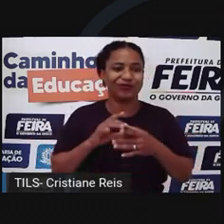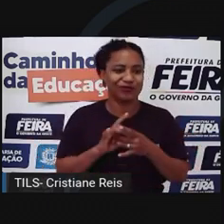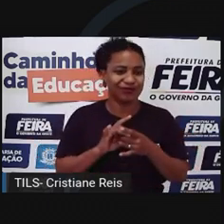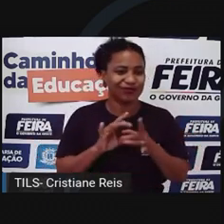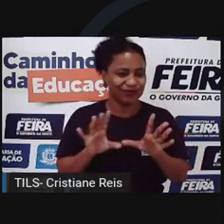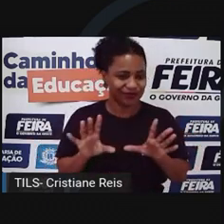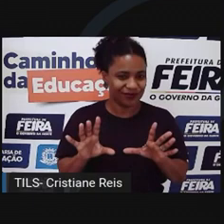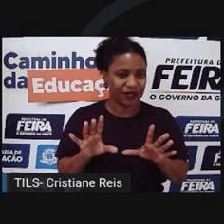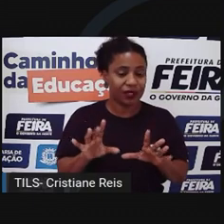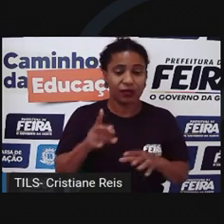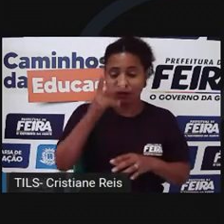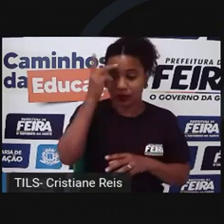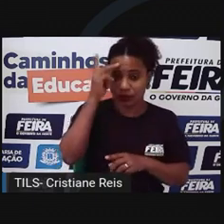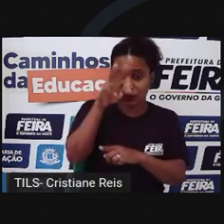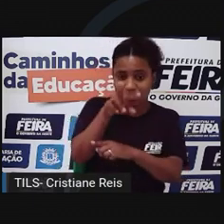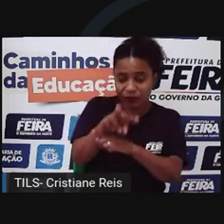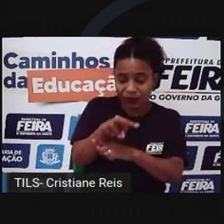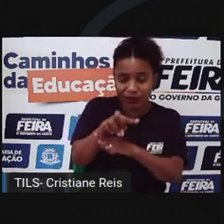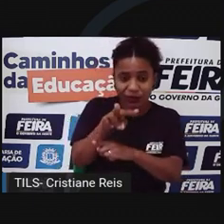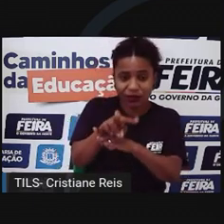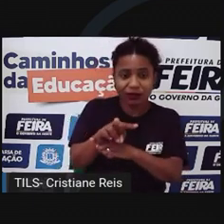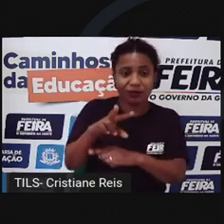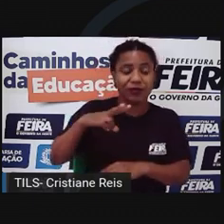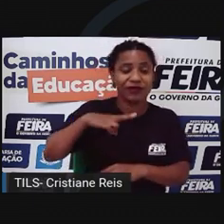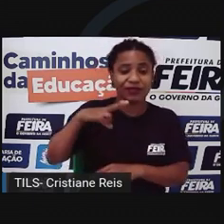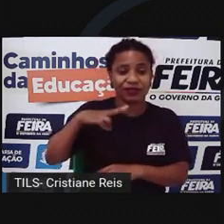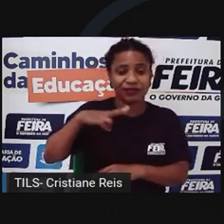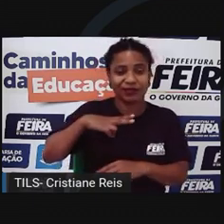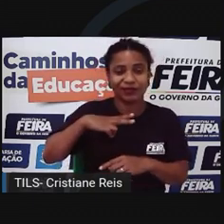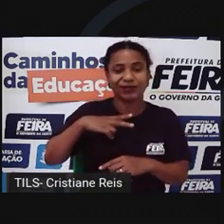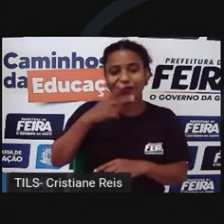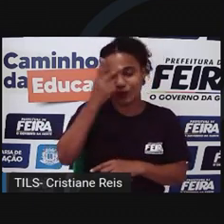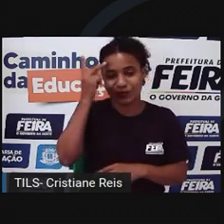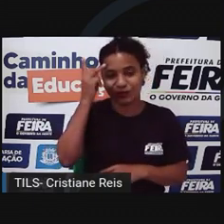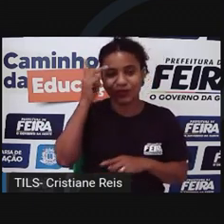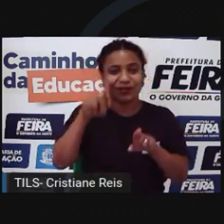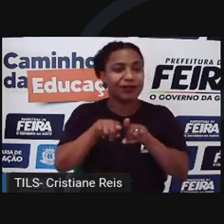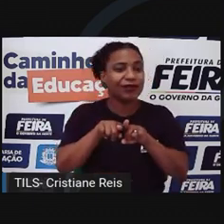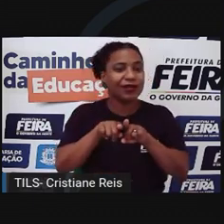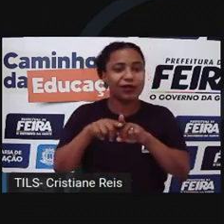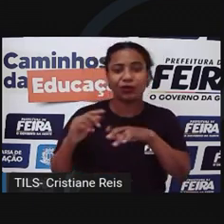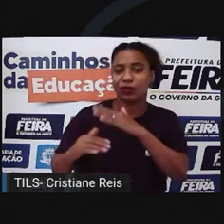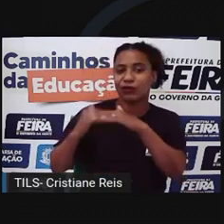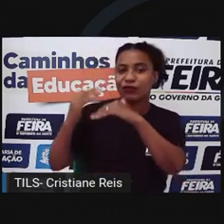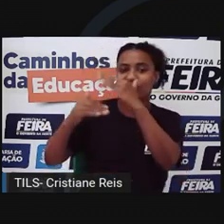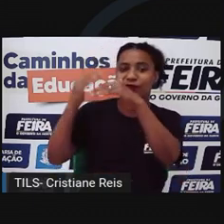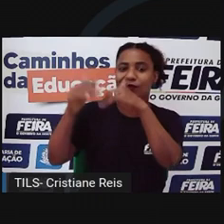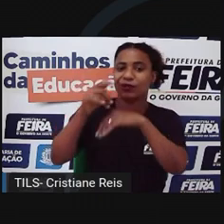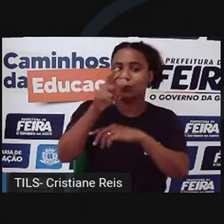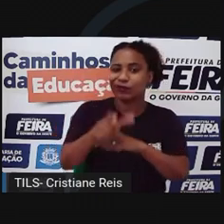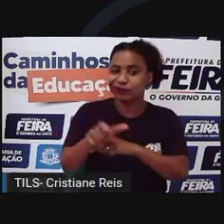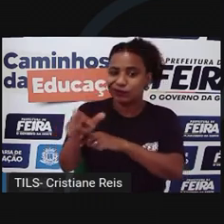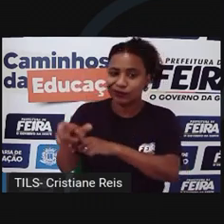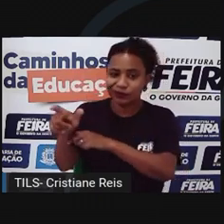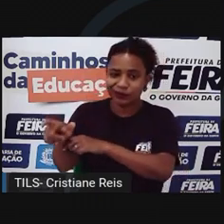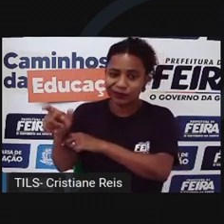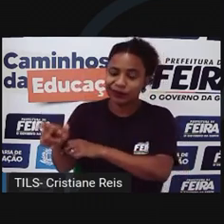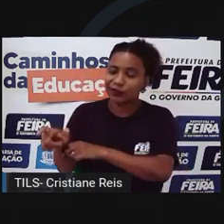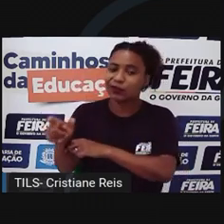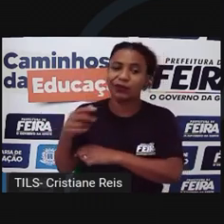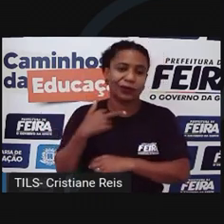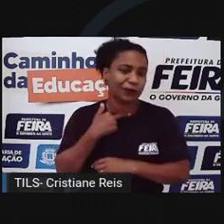fundamentais de liberdade e de privacidade e o livre desenvolvimento da personalidade da pessoa natural.